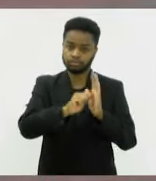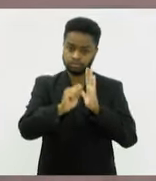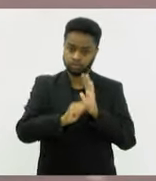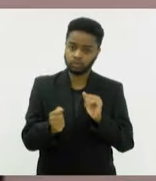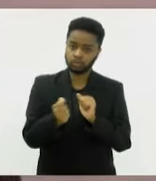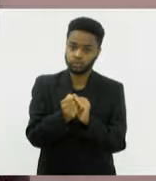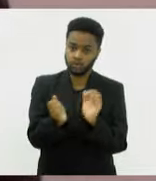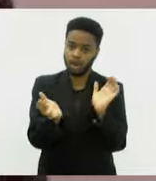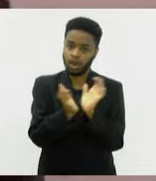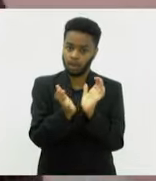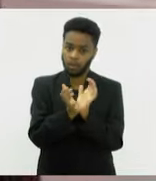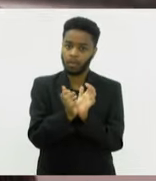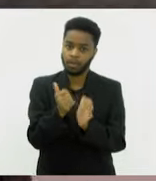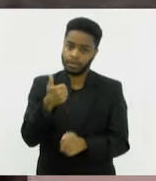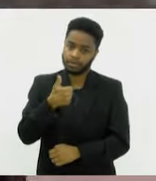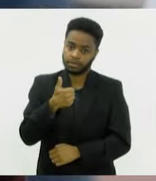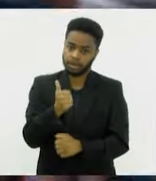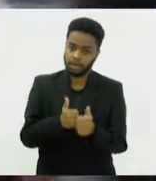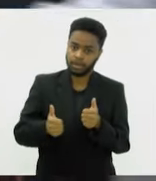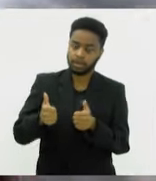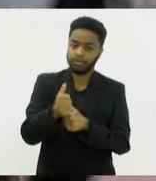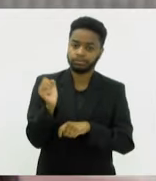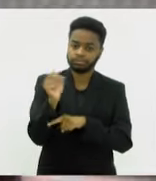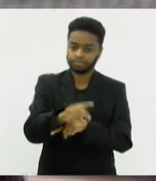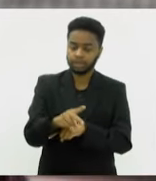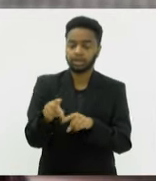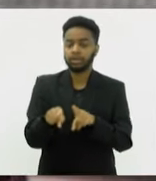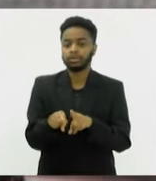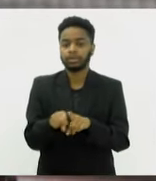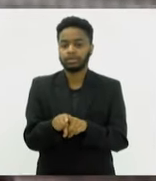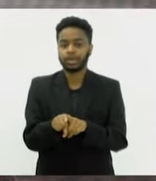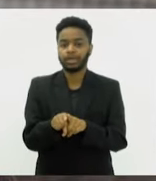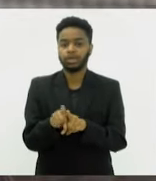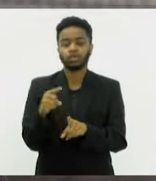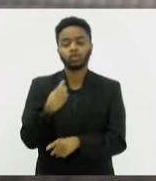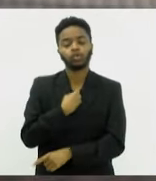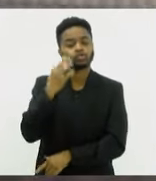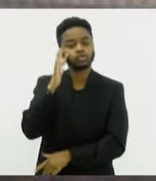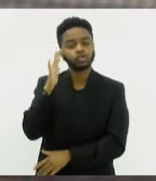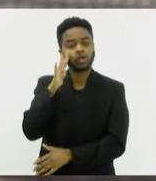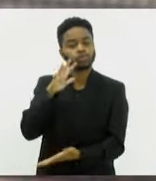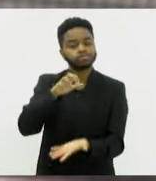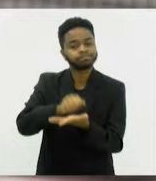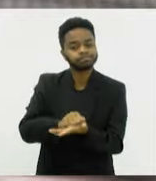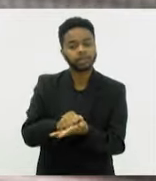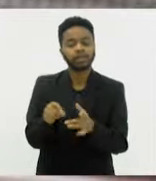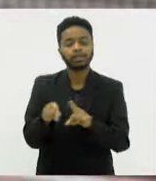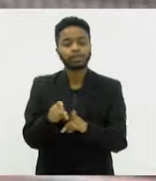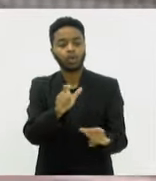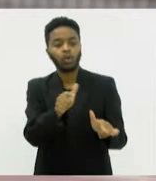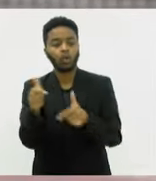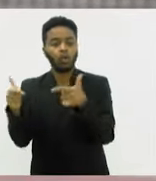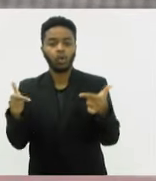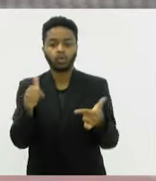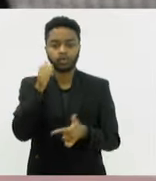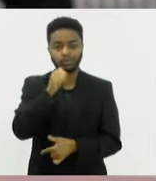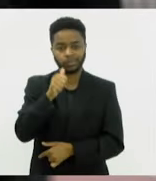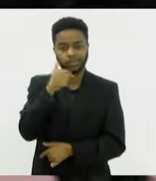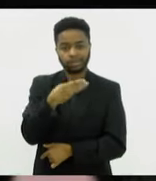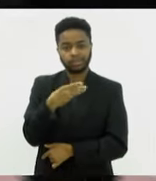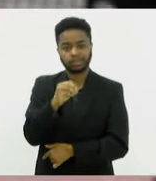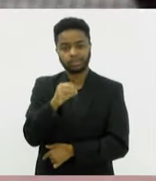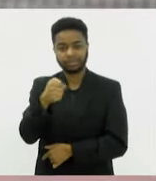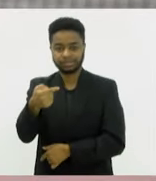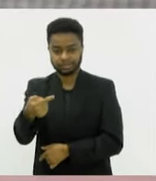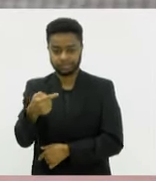turma pioneira, né? E é uma concretização do nosso sonho e do sonho dessas outras 307,